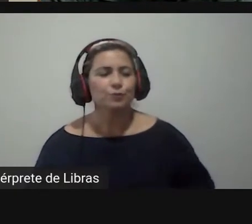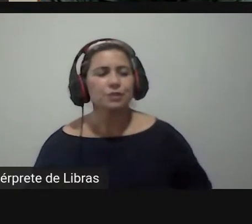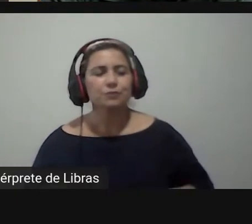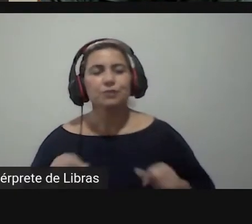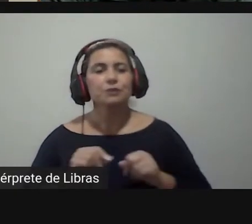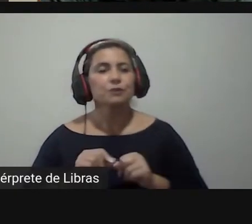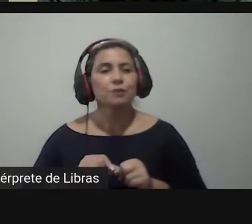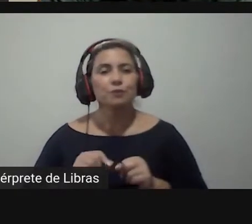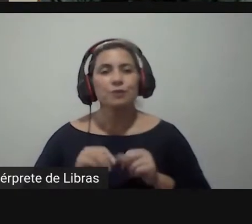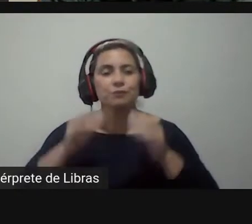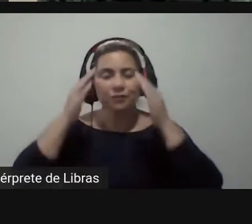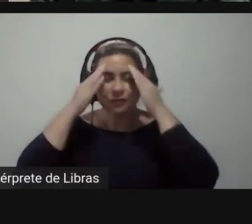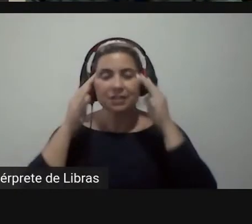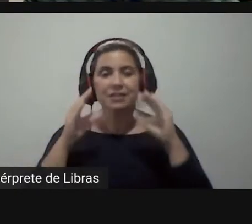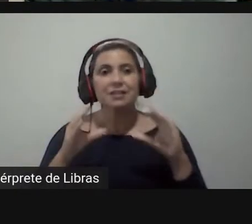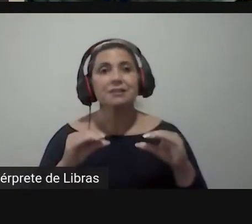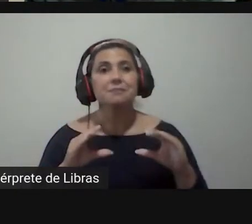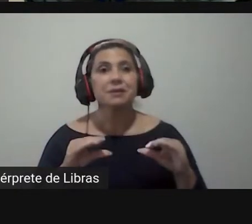maturidade desse processo